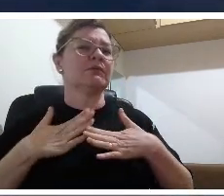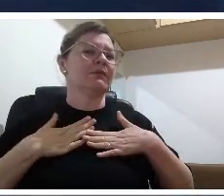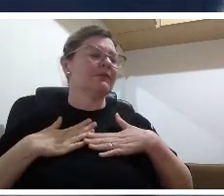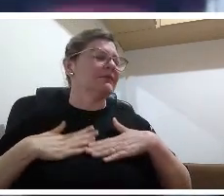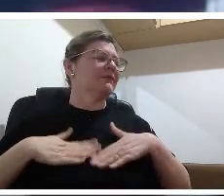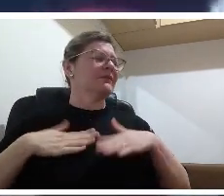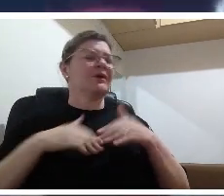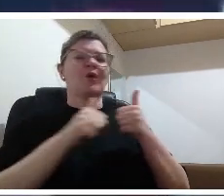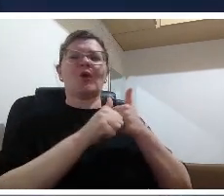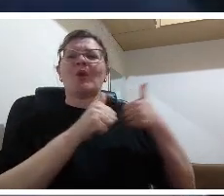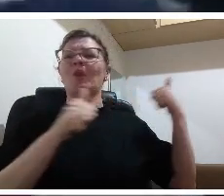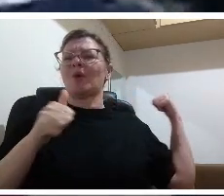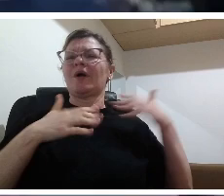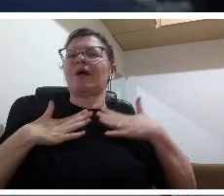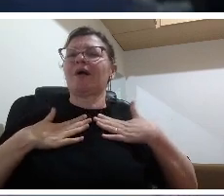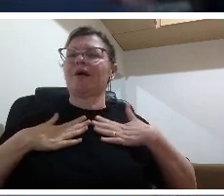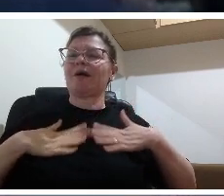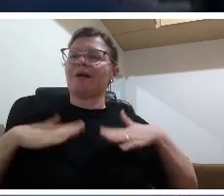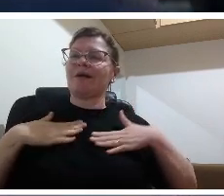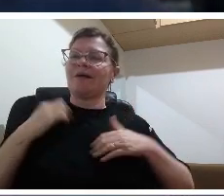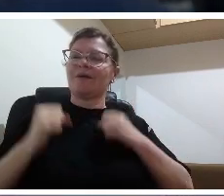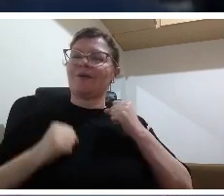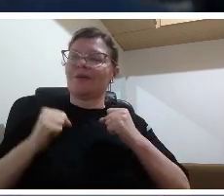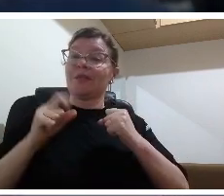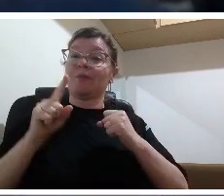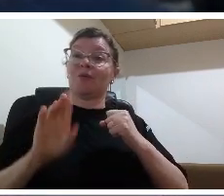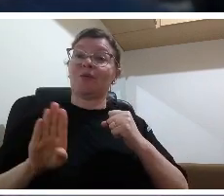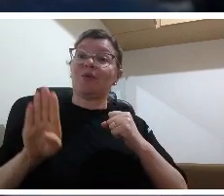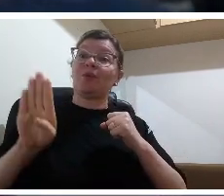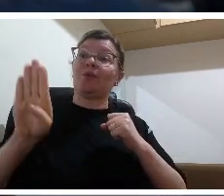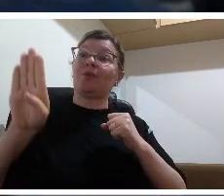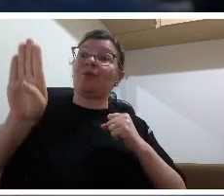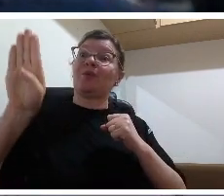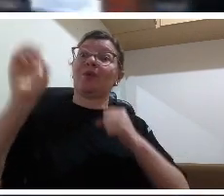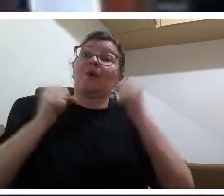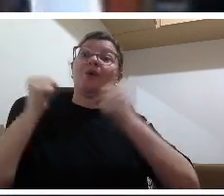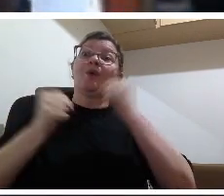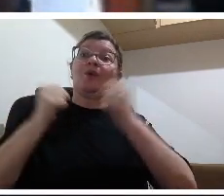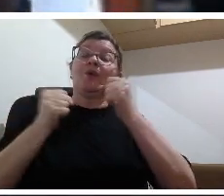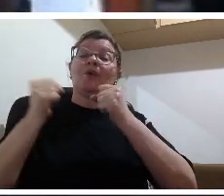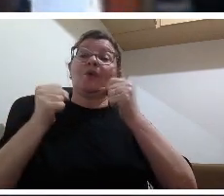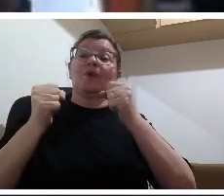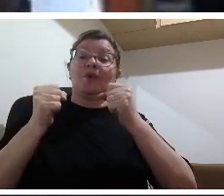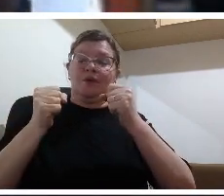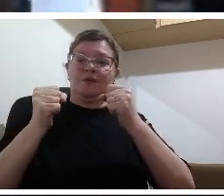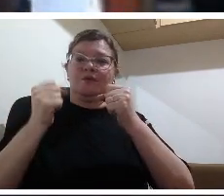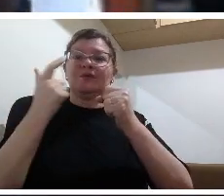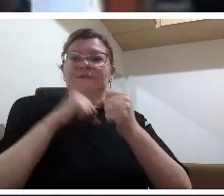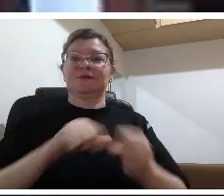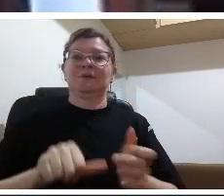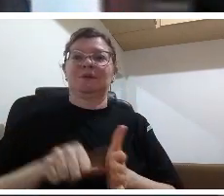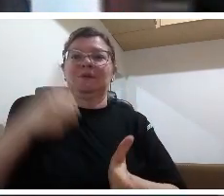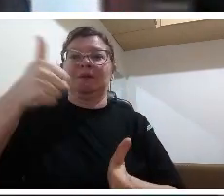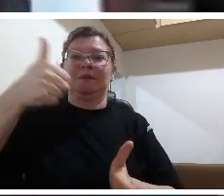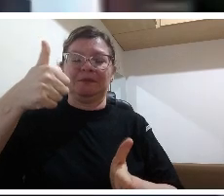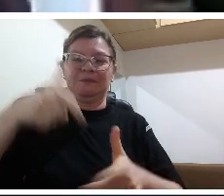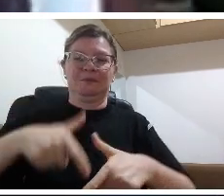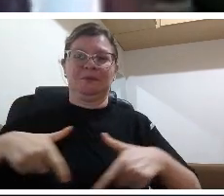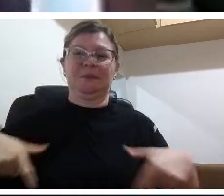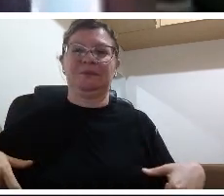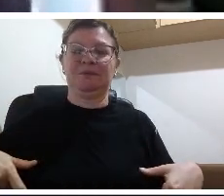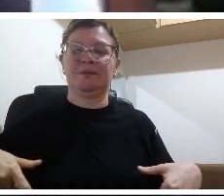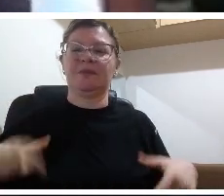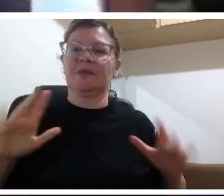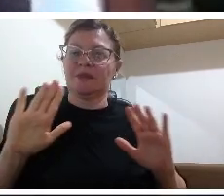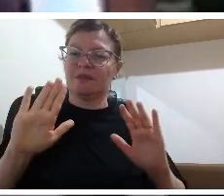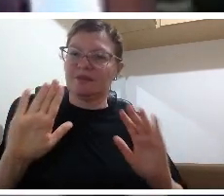uma avaliação quanto às reprovações o aluno não está mostrando que sabe